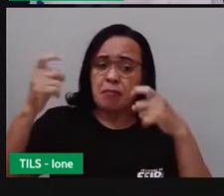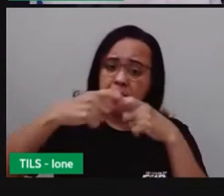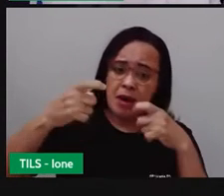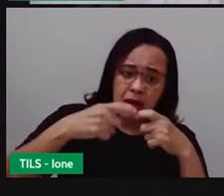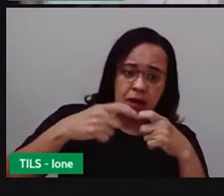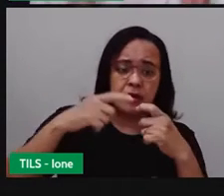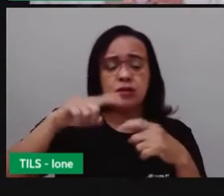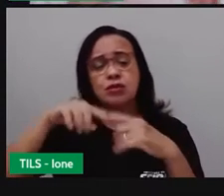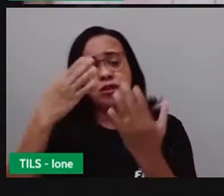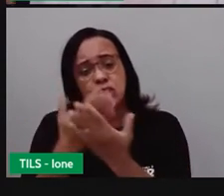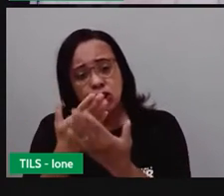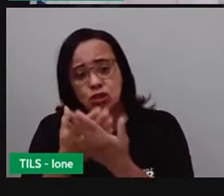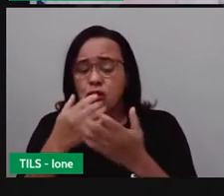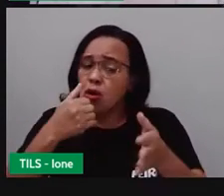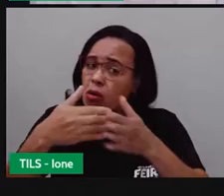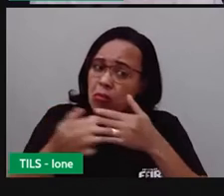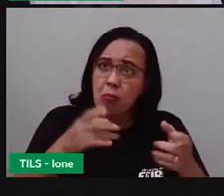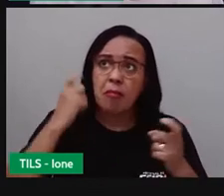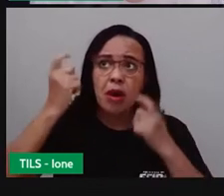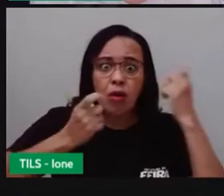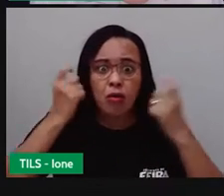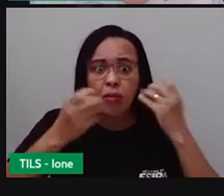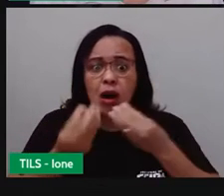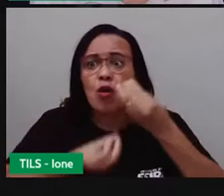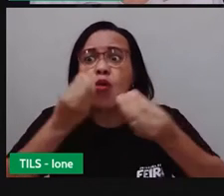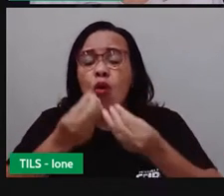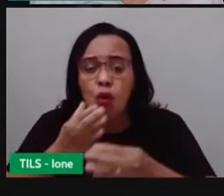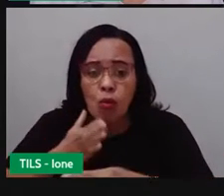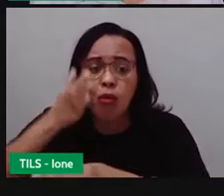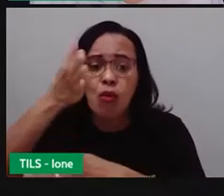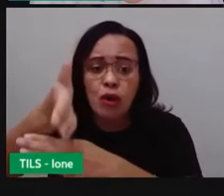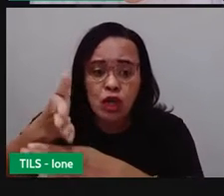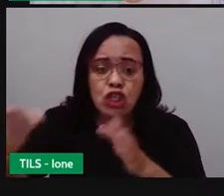preocupado com a nossa locomoção, tá?